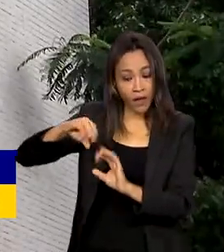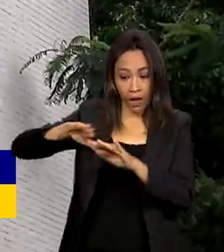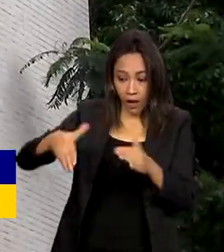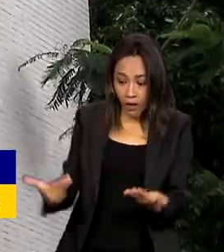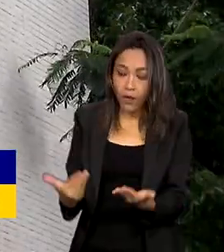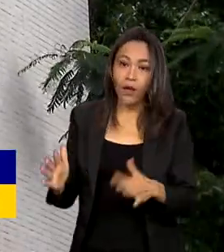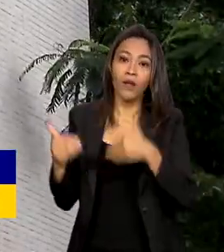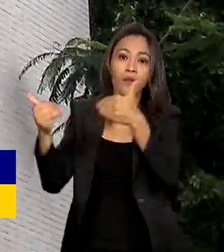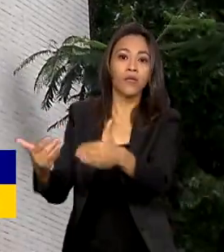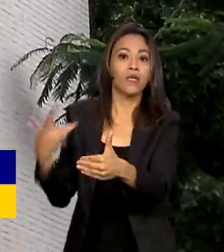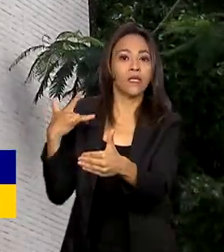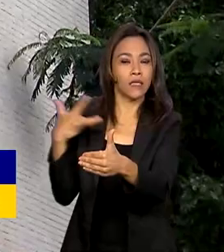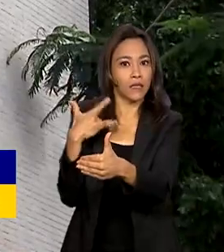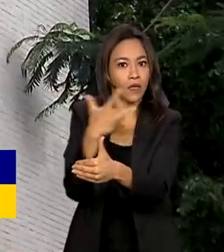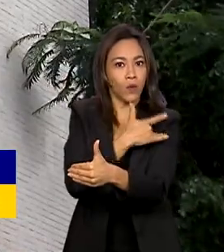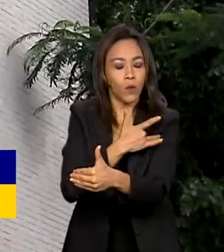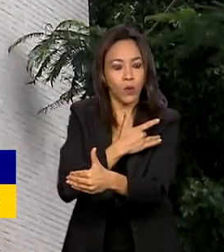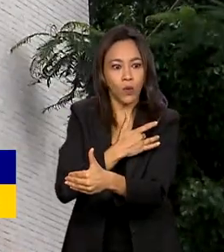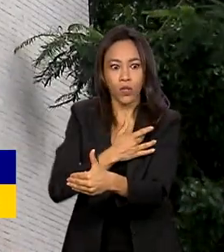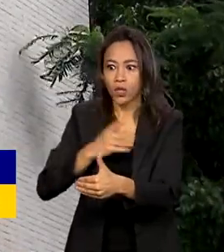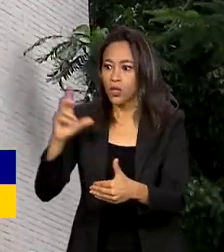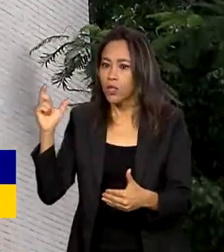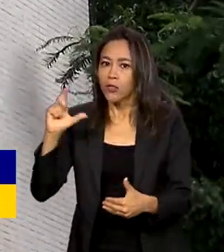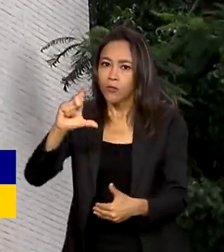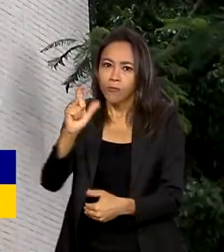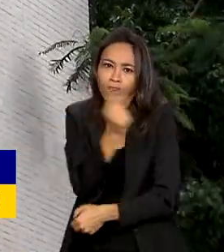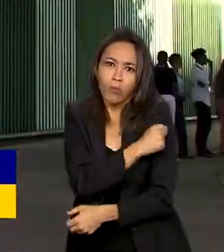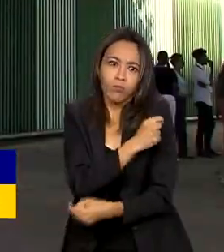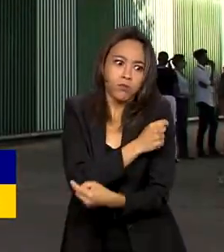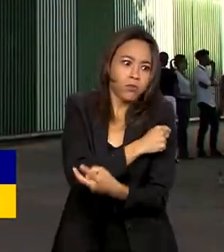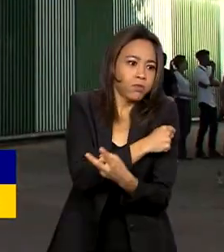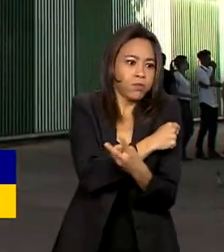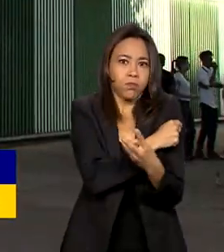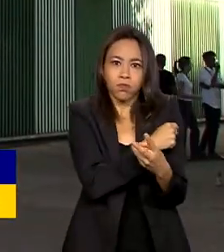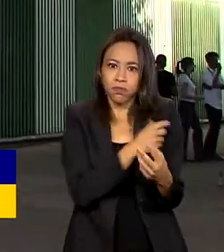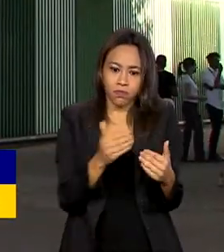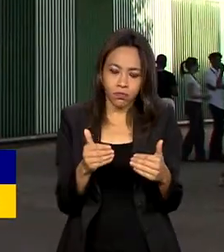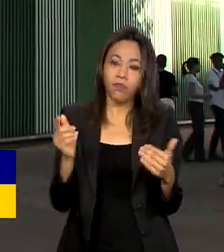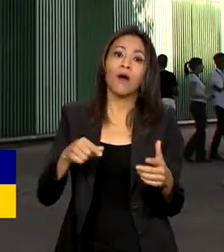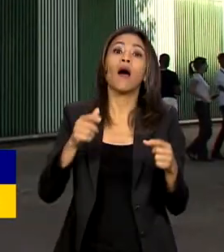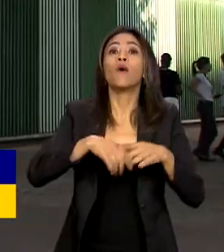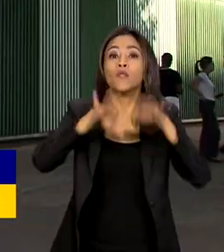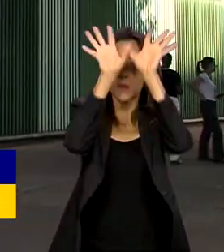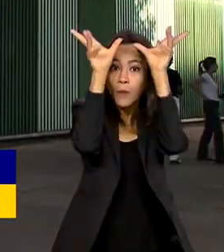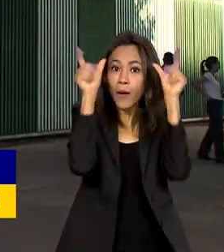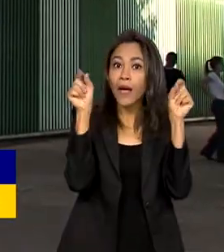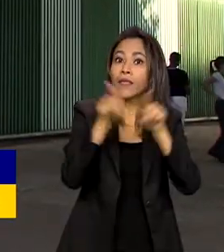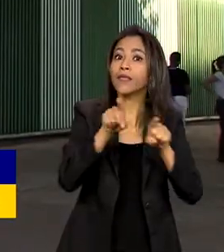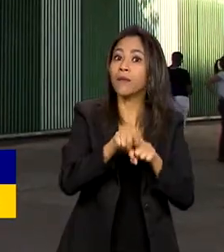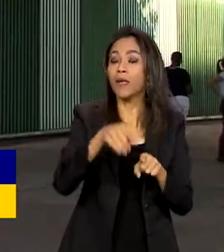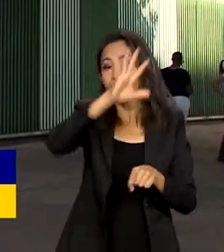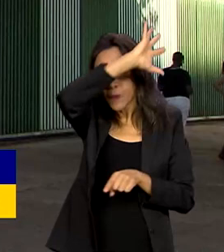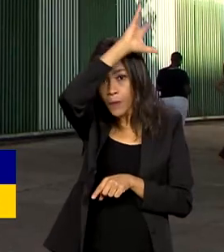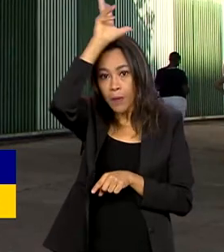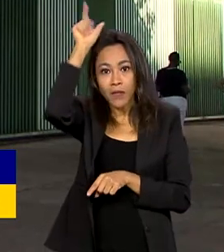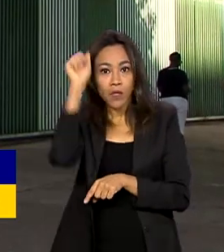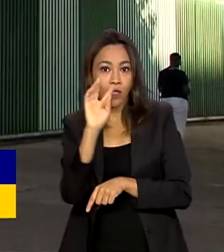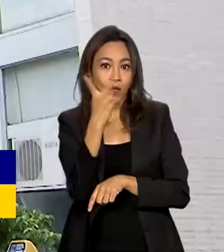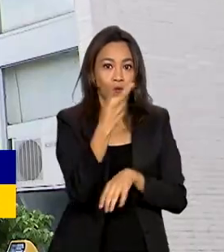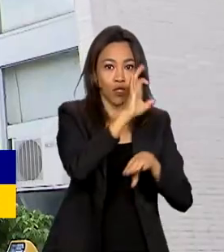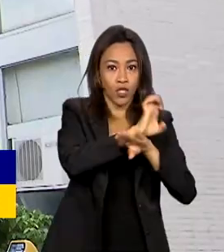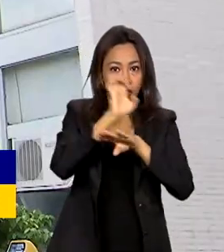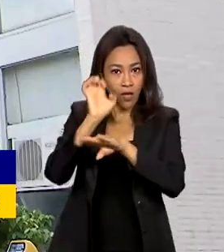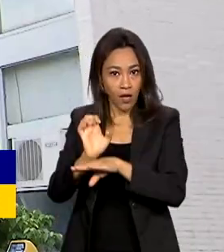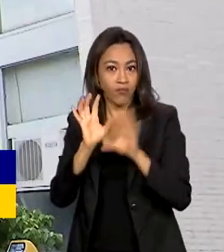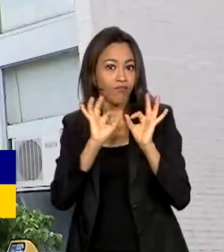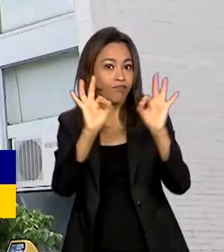da Saúde intensificou a imunização contra a polio no Acre e no Amazonas. O caso confirmado